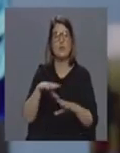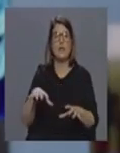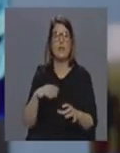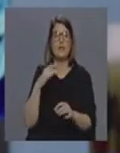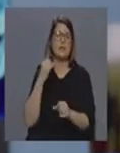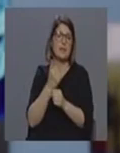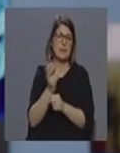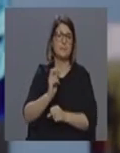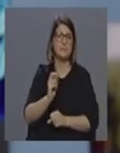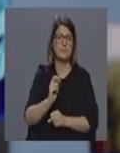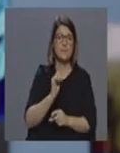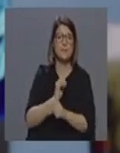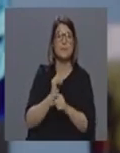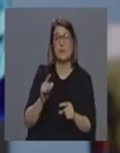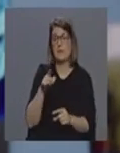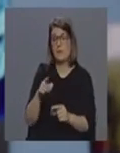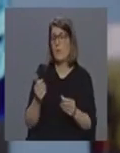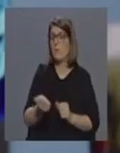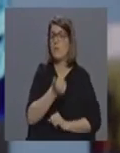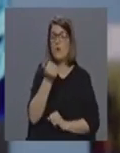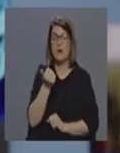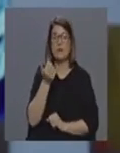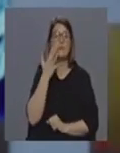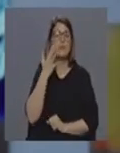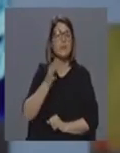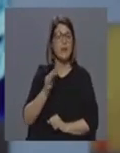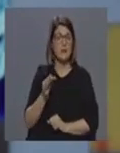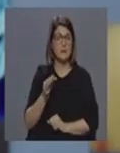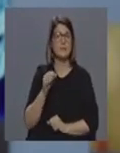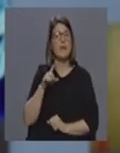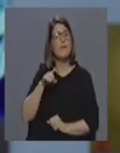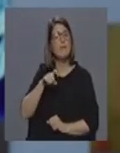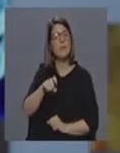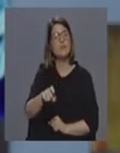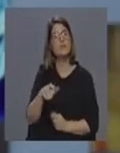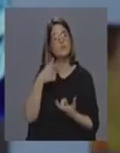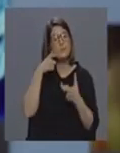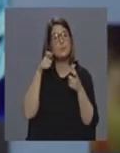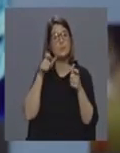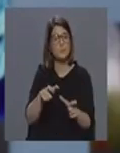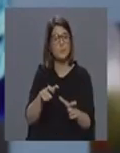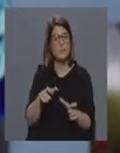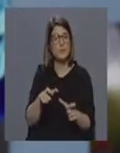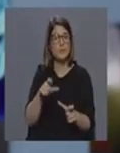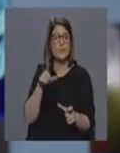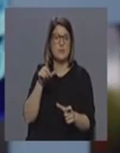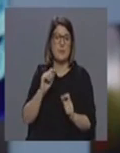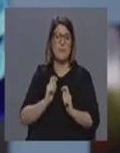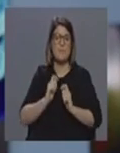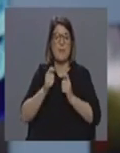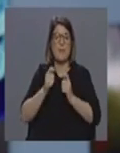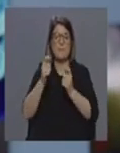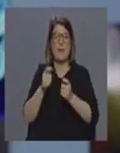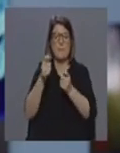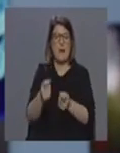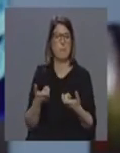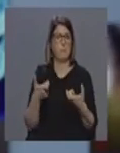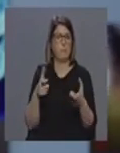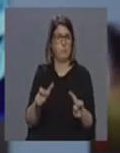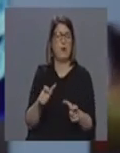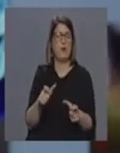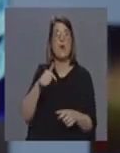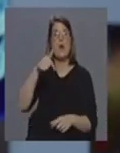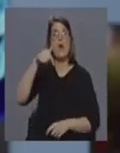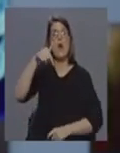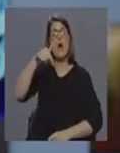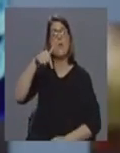lado por via de ser a melhor resposta para conter o vírus e as suas vias de transmissão e por outro lado também para logo prontamente